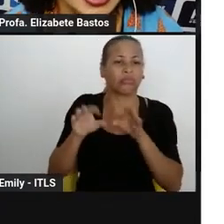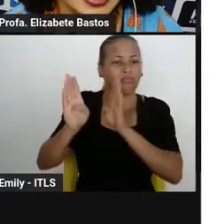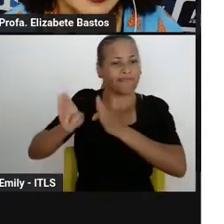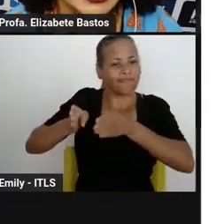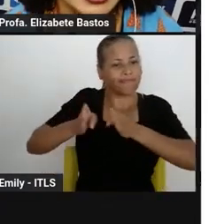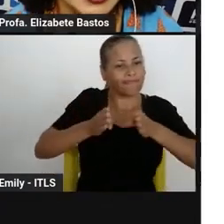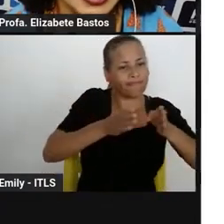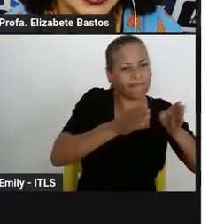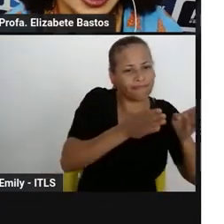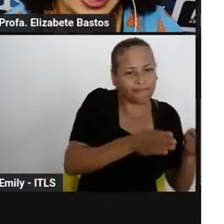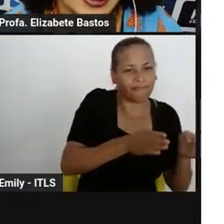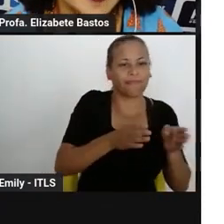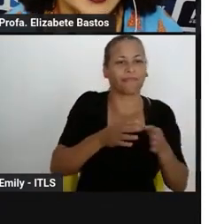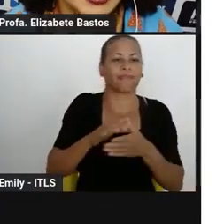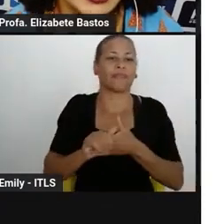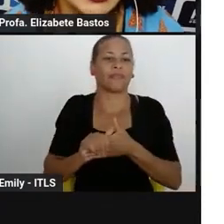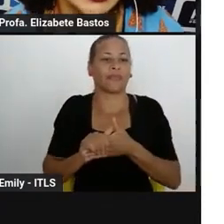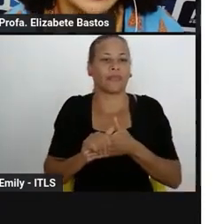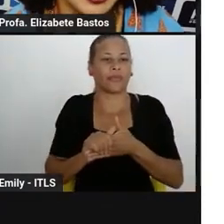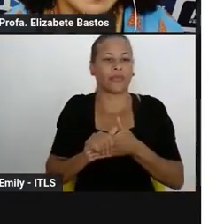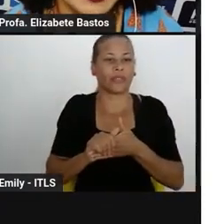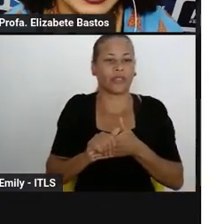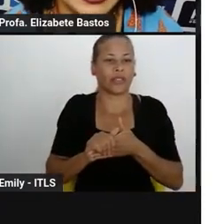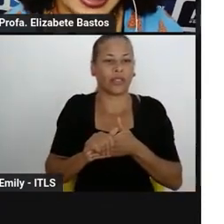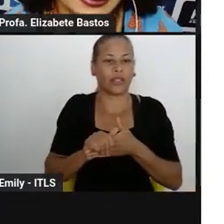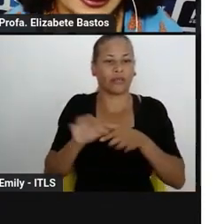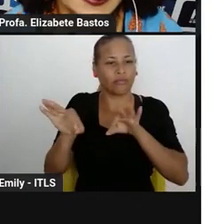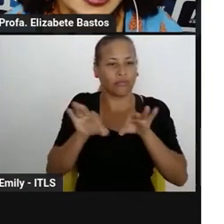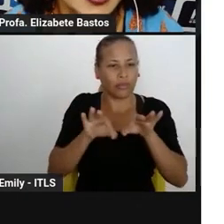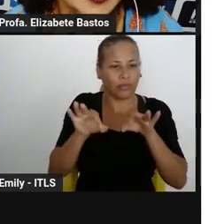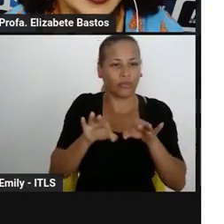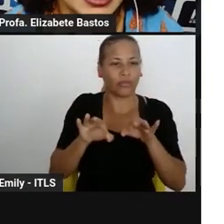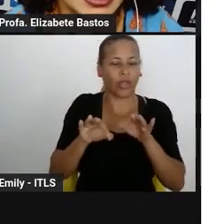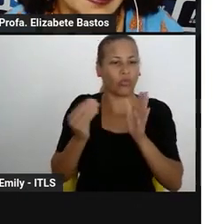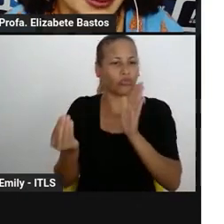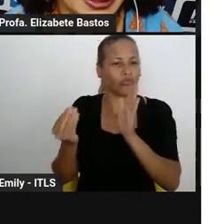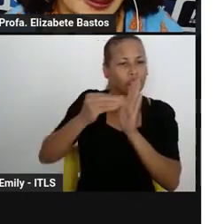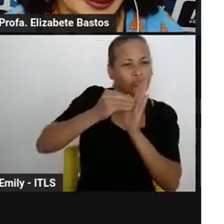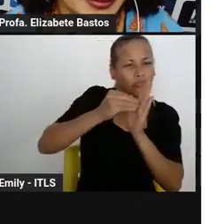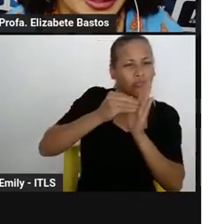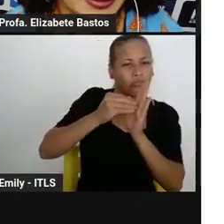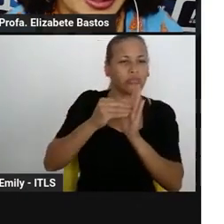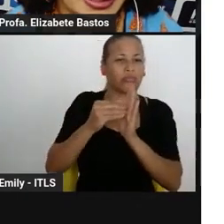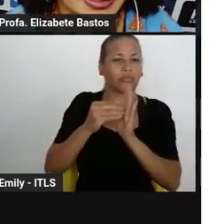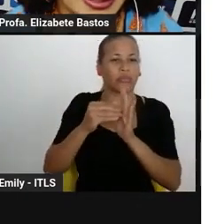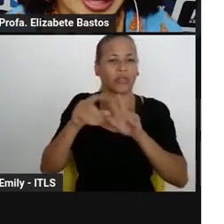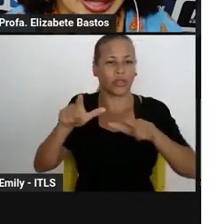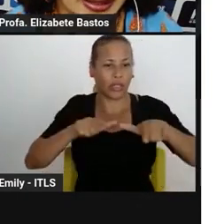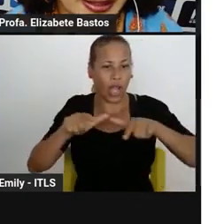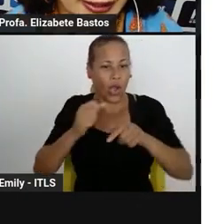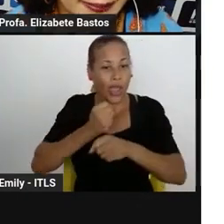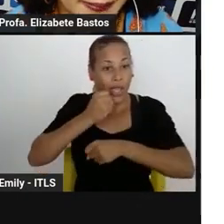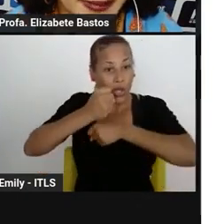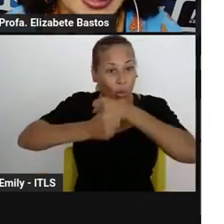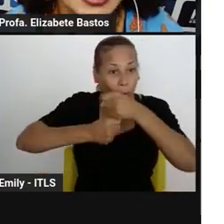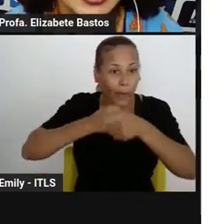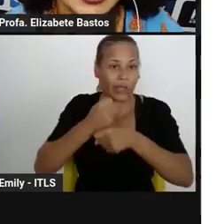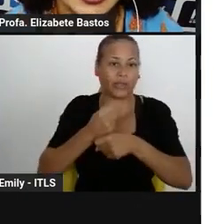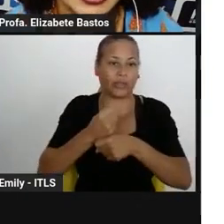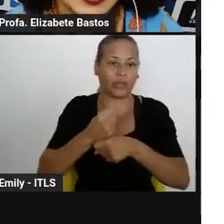né? Da matriz curricular, que foi implementada. Uma disciplina para os anos iniciais,